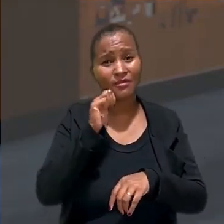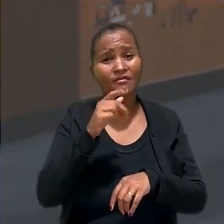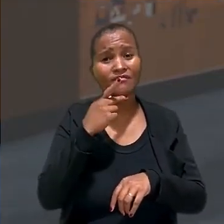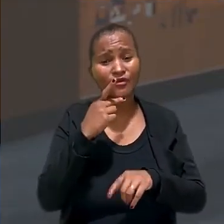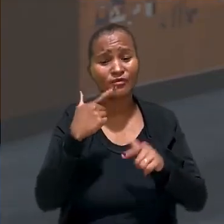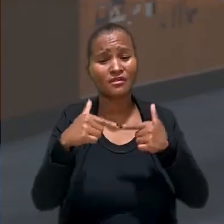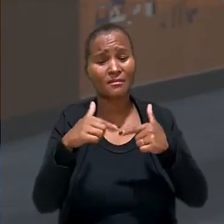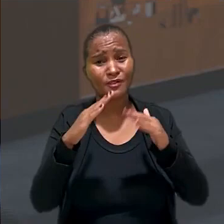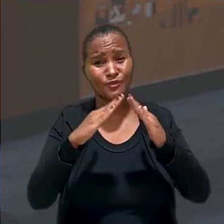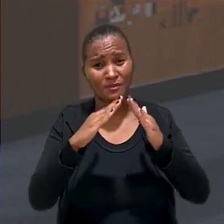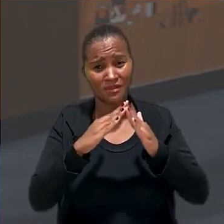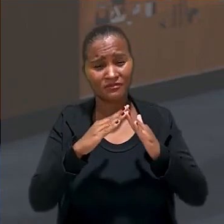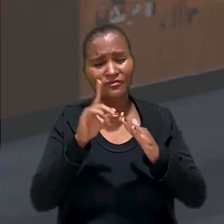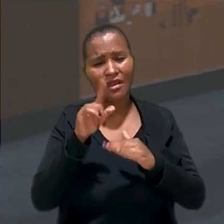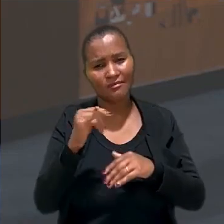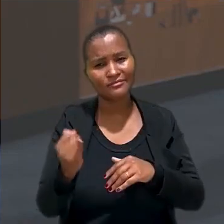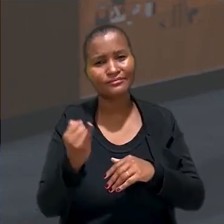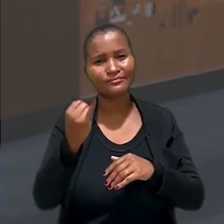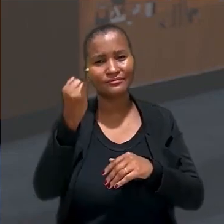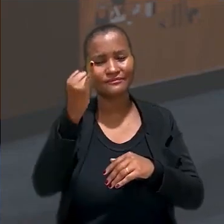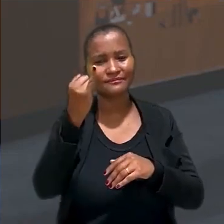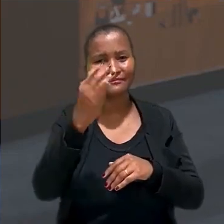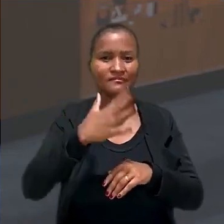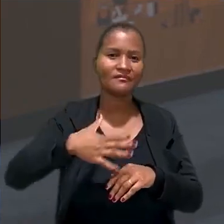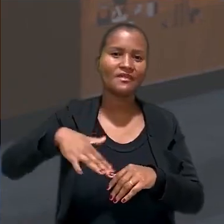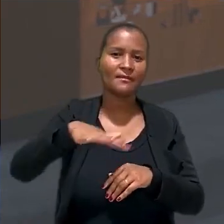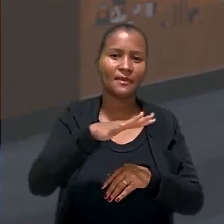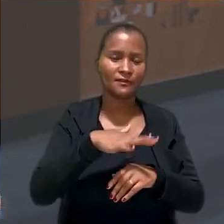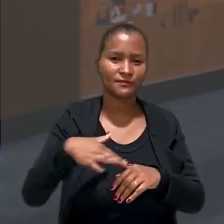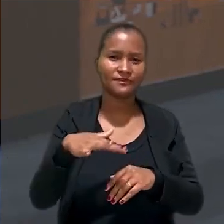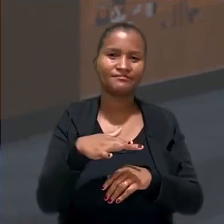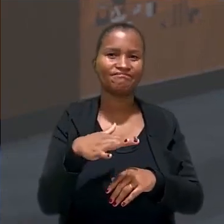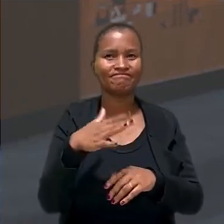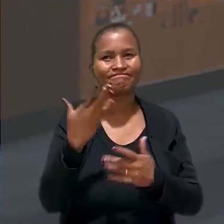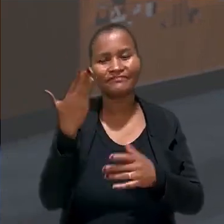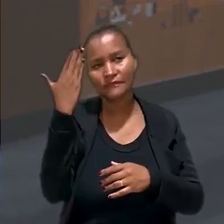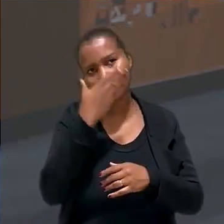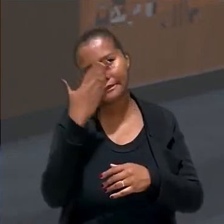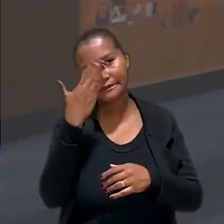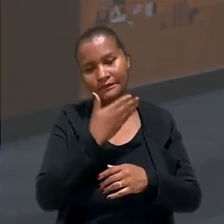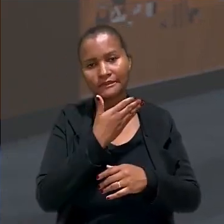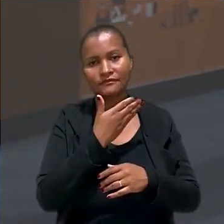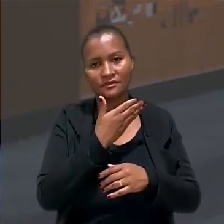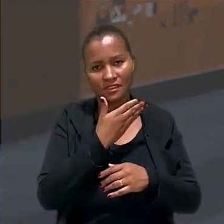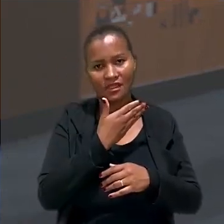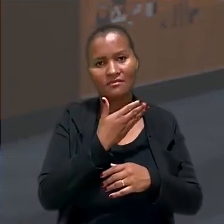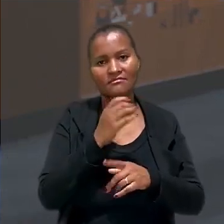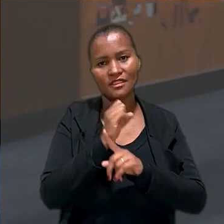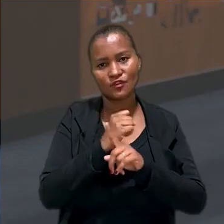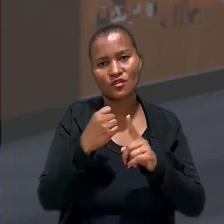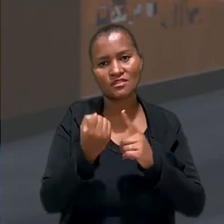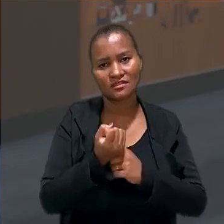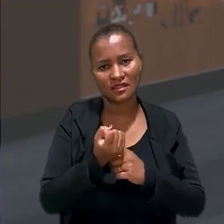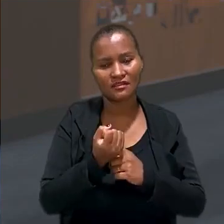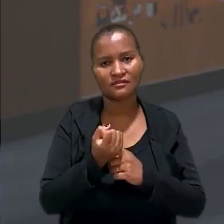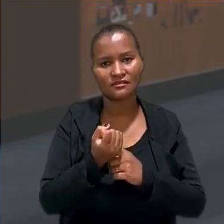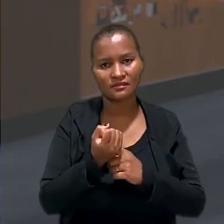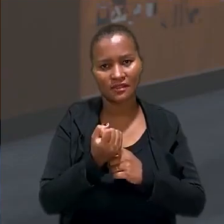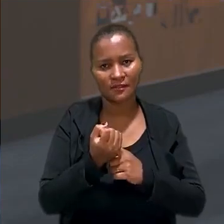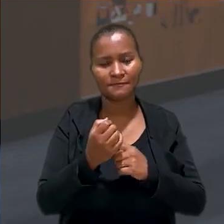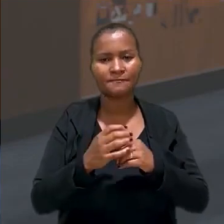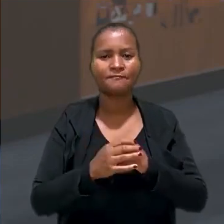trabalho doméstico é de extrema importância e, na maioria das vezes, invisível a uma parcela da sociedade.